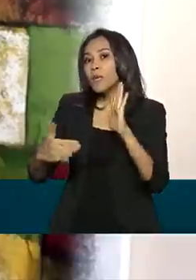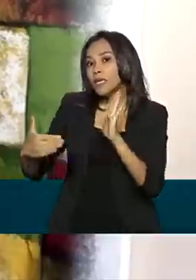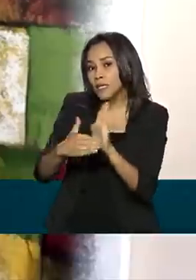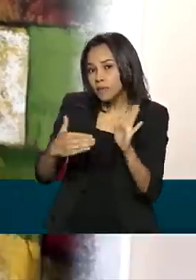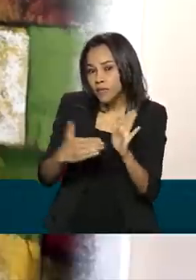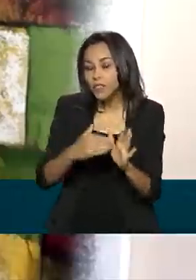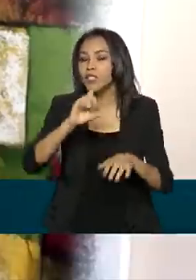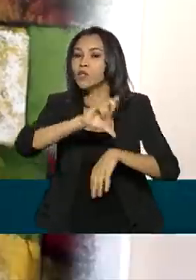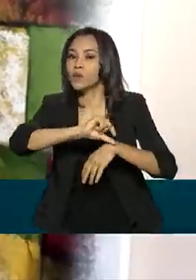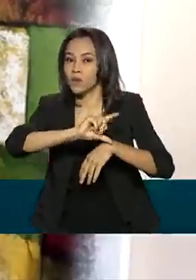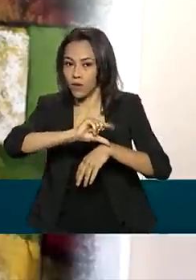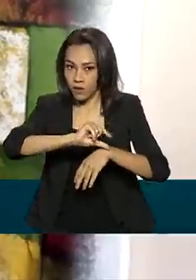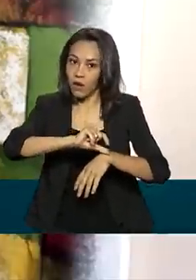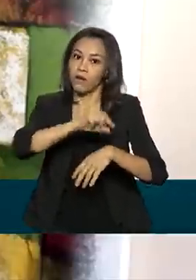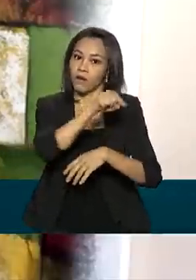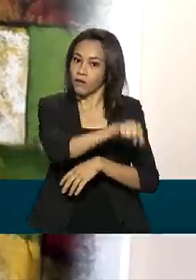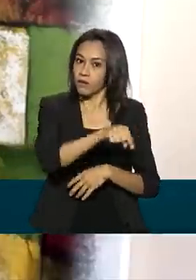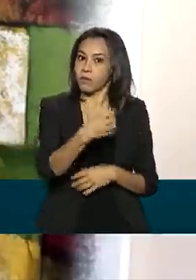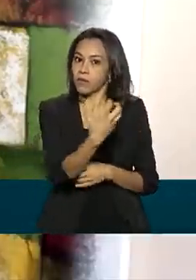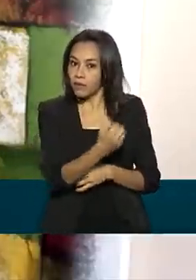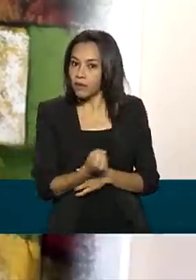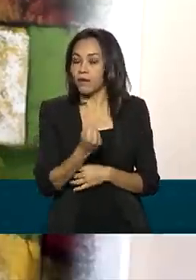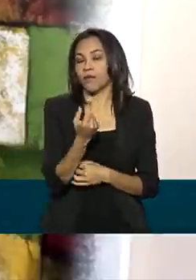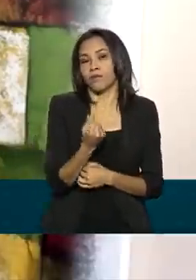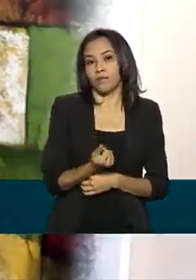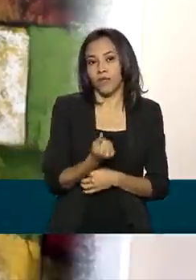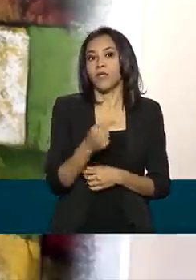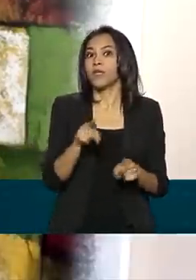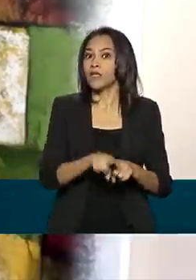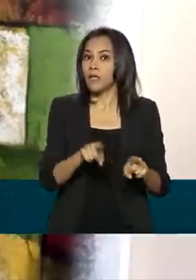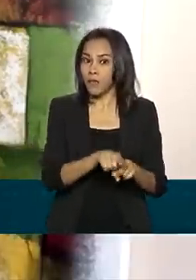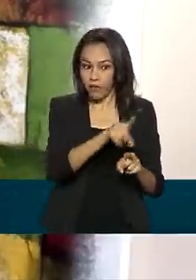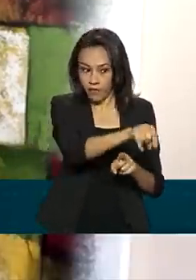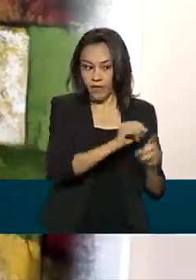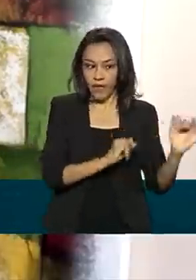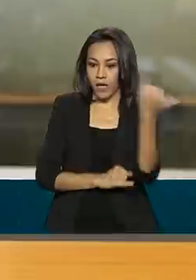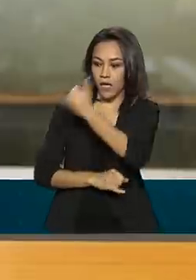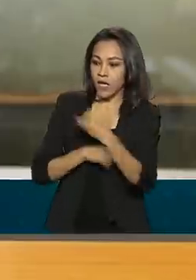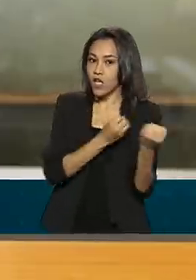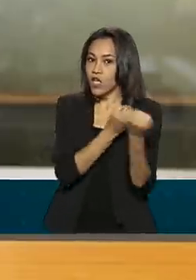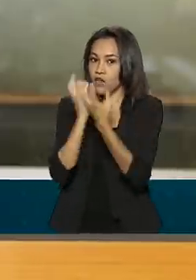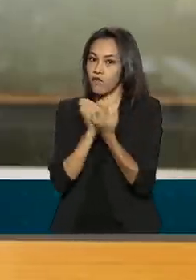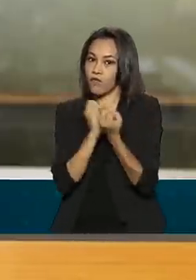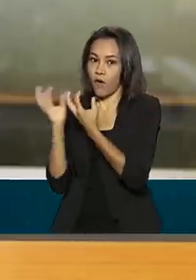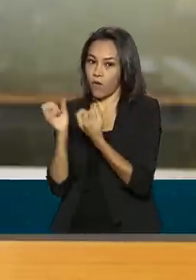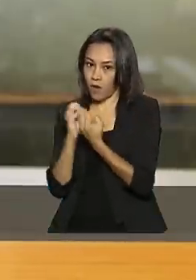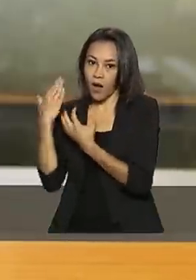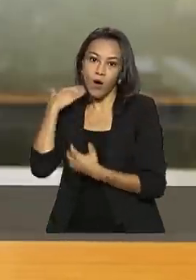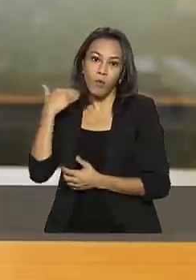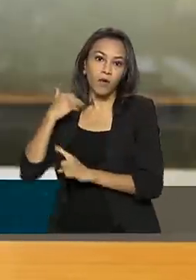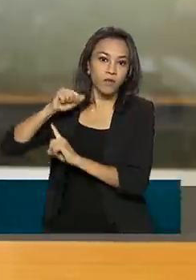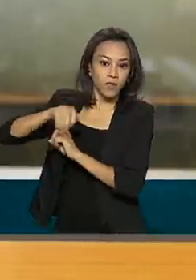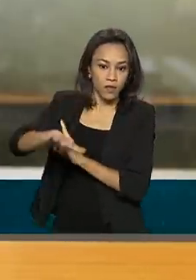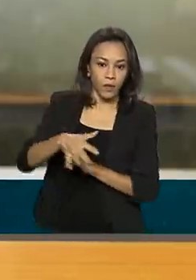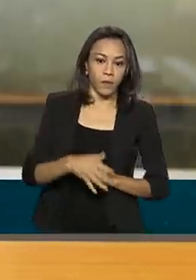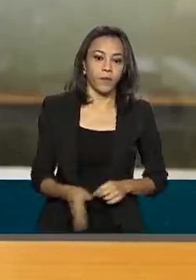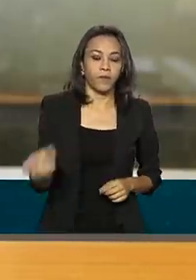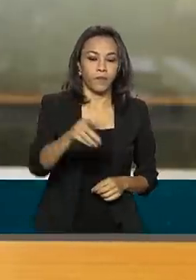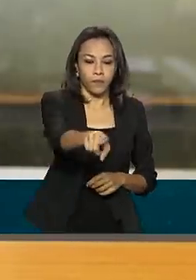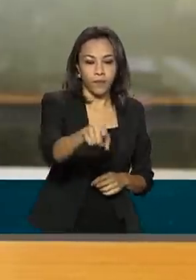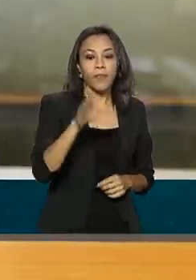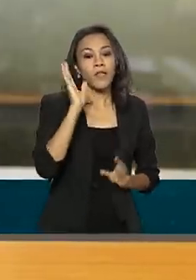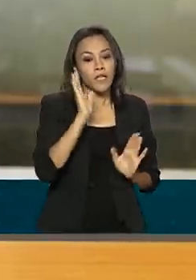os horários de funcionamento, além de prestar contas ao Banco Central. O PIX já é uma realidade efetiva para